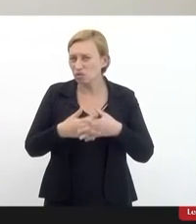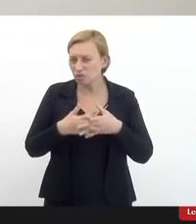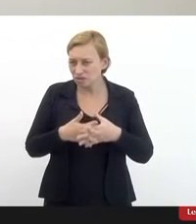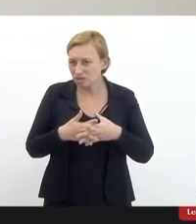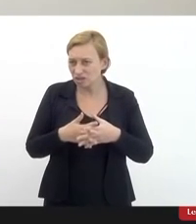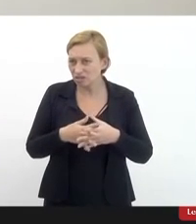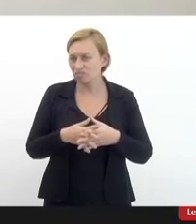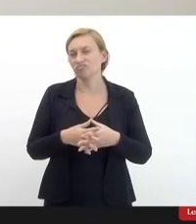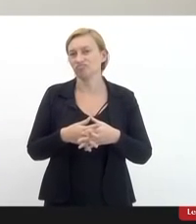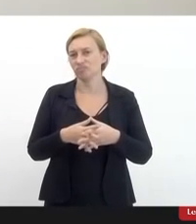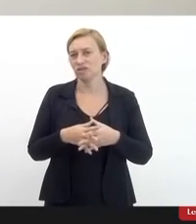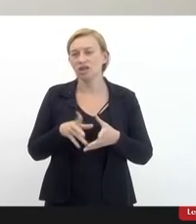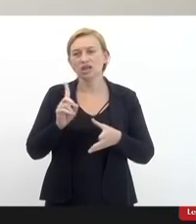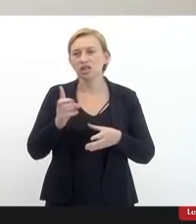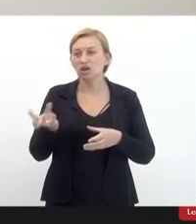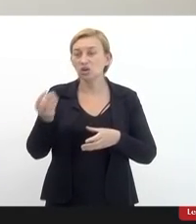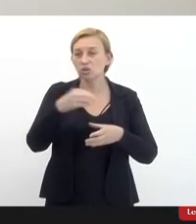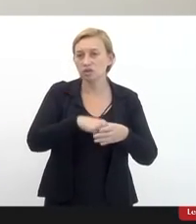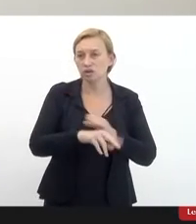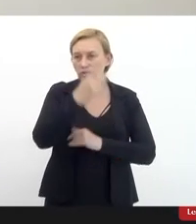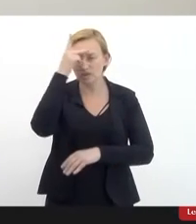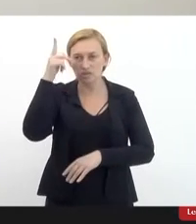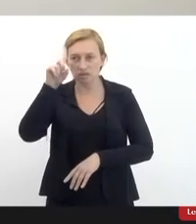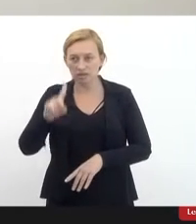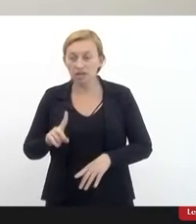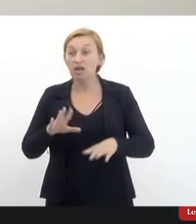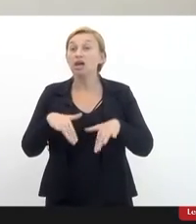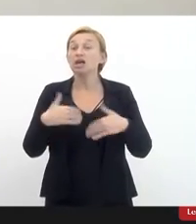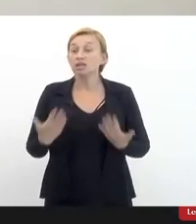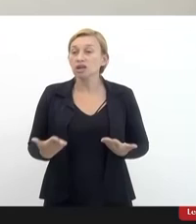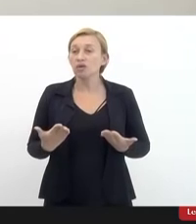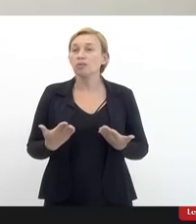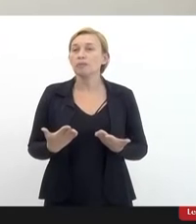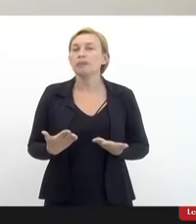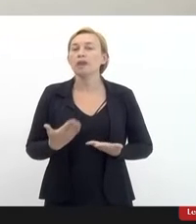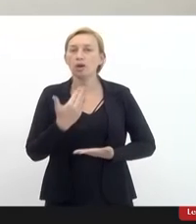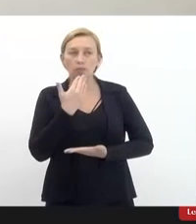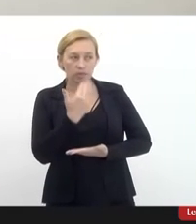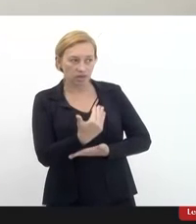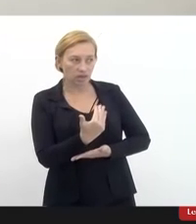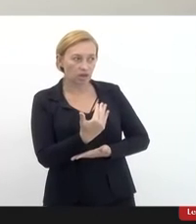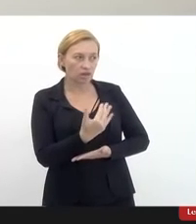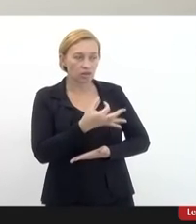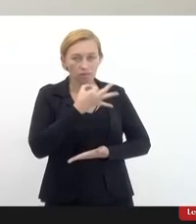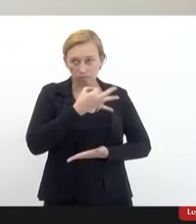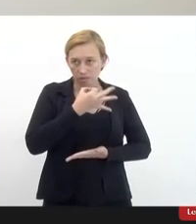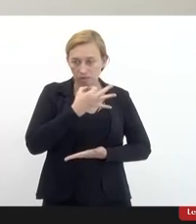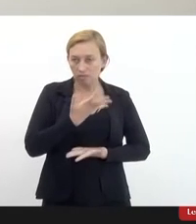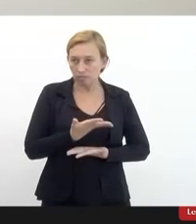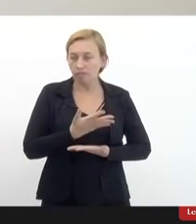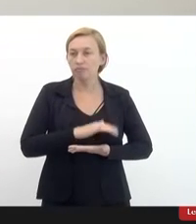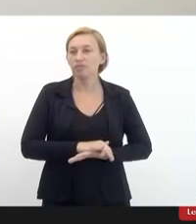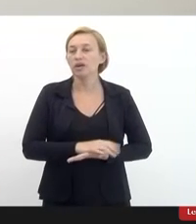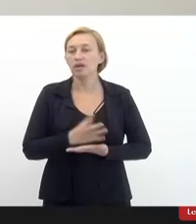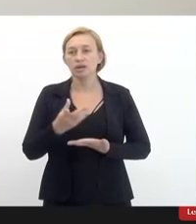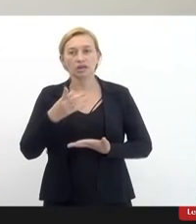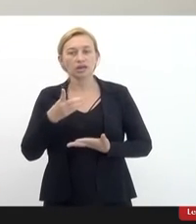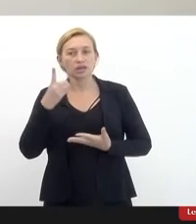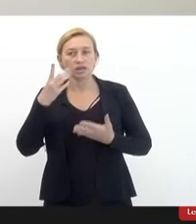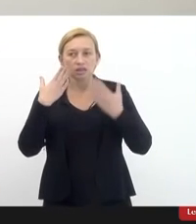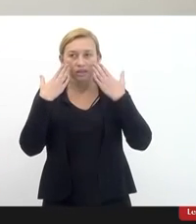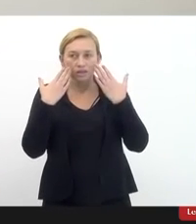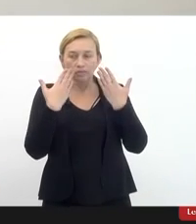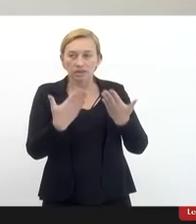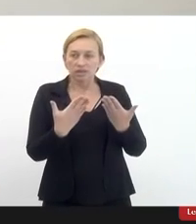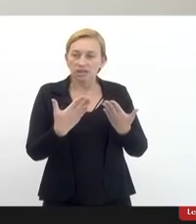segregação dentro do movimento da pessoa com deficiência então fica a minha sugestão para a deputada para a apresentação de